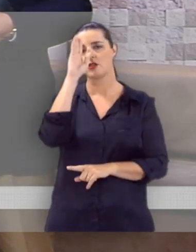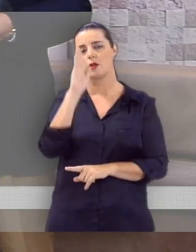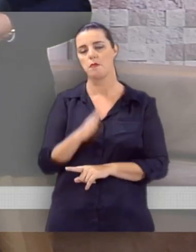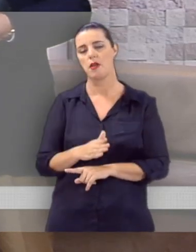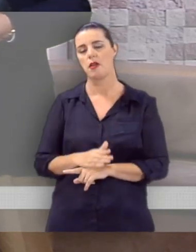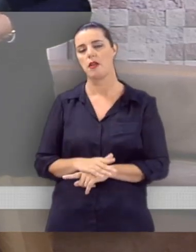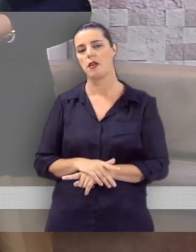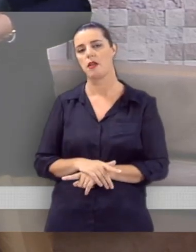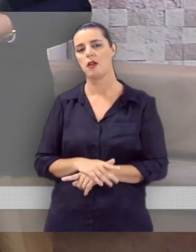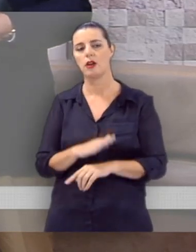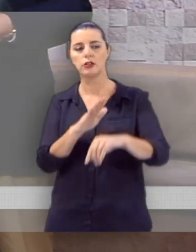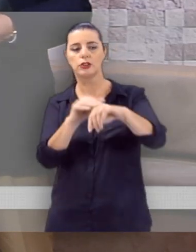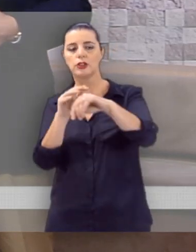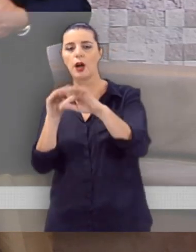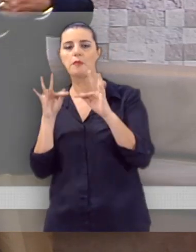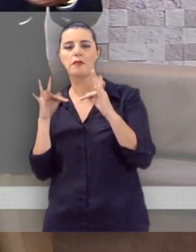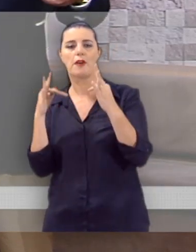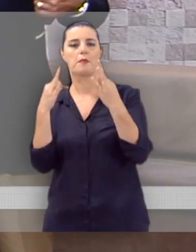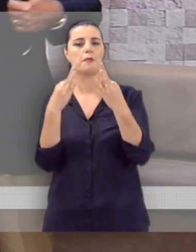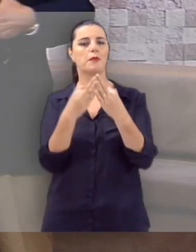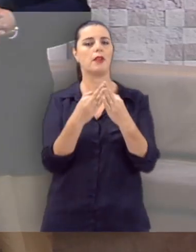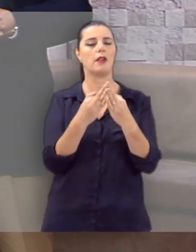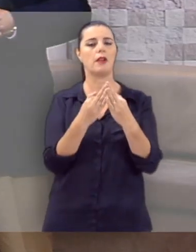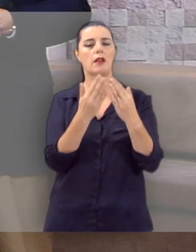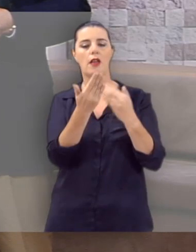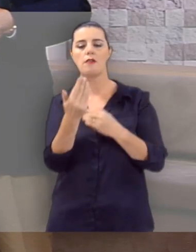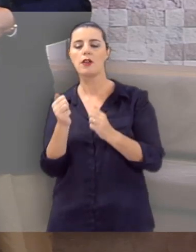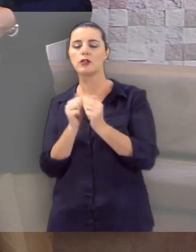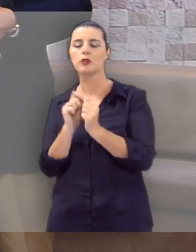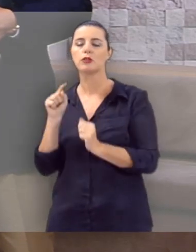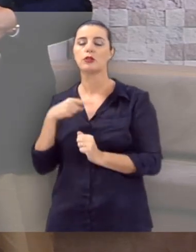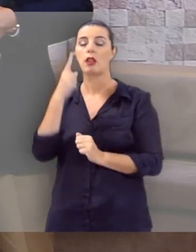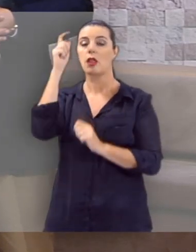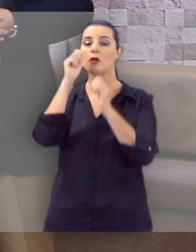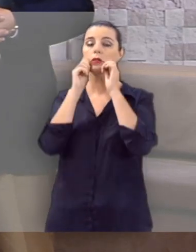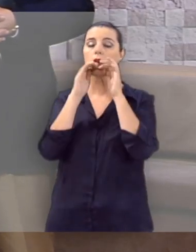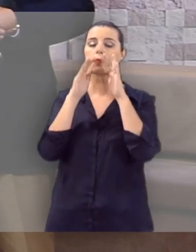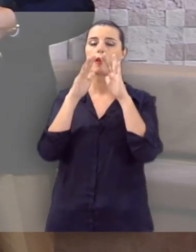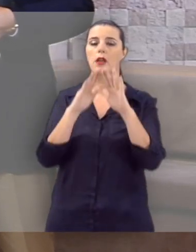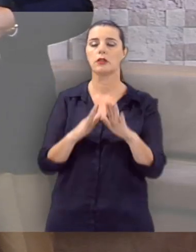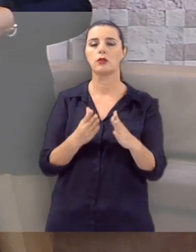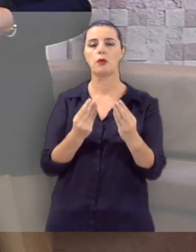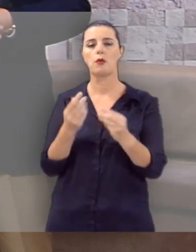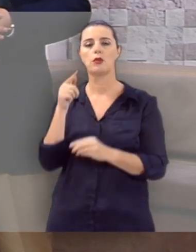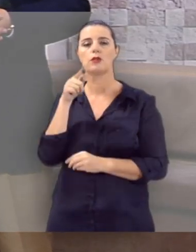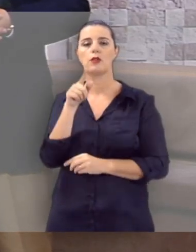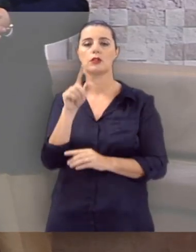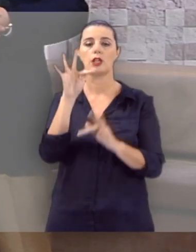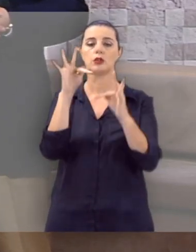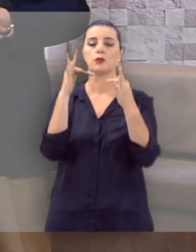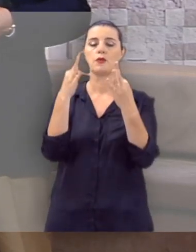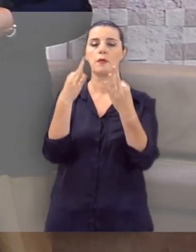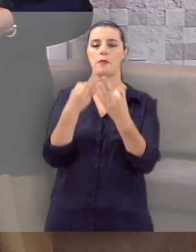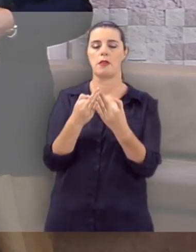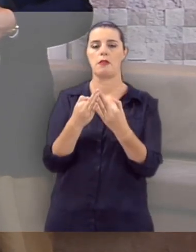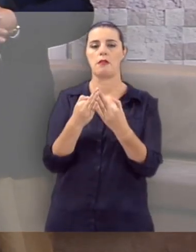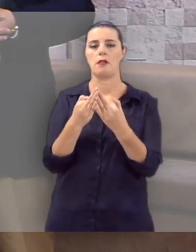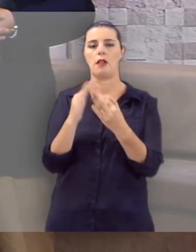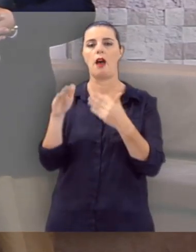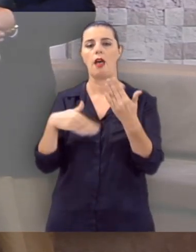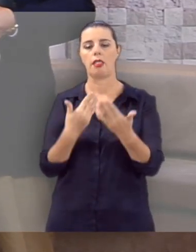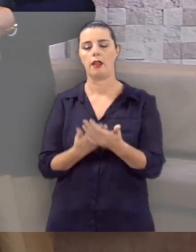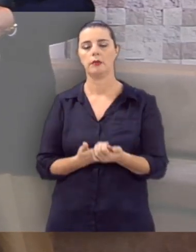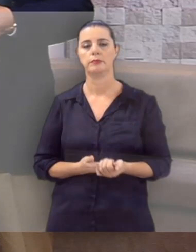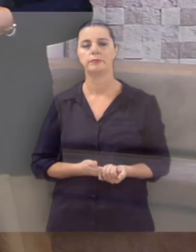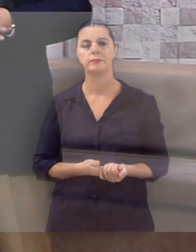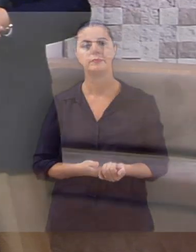neste mesmo horário, meio dia e meia. Então chame a sua família aí e participe com a gente. Deus abençoe muito você. Deus abençoe sua